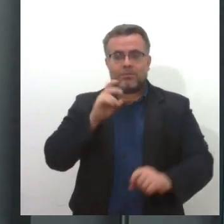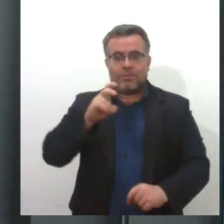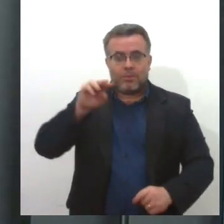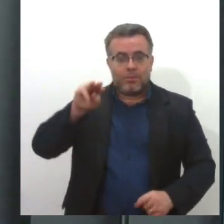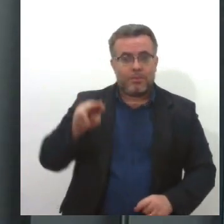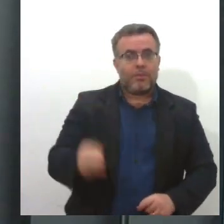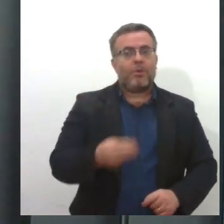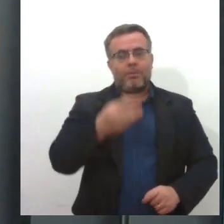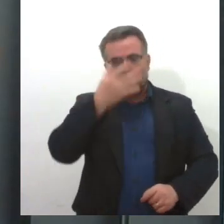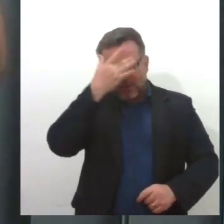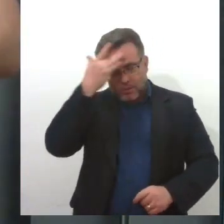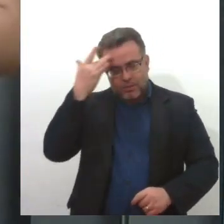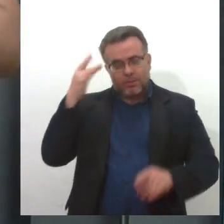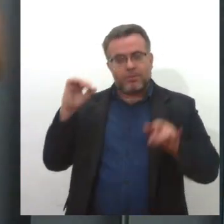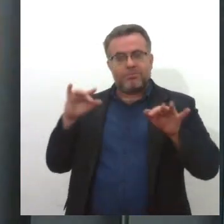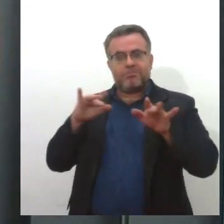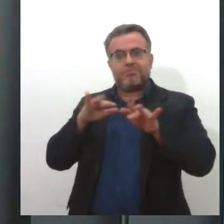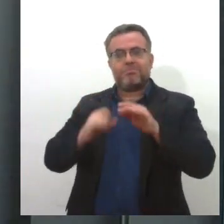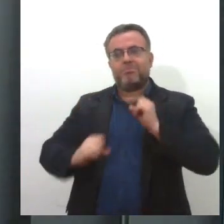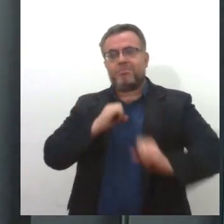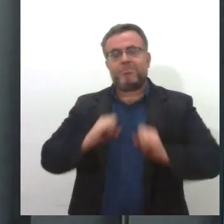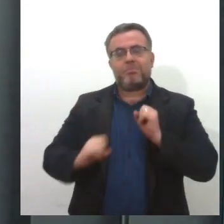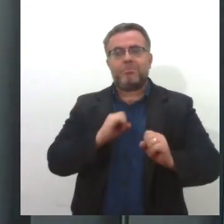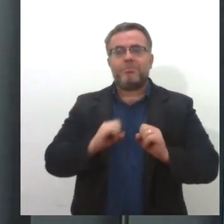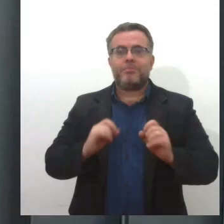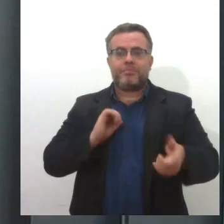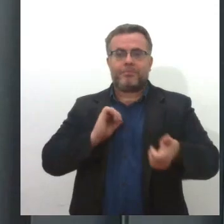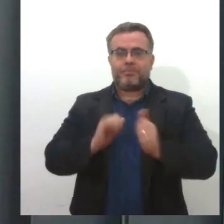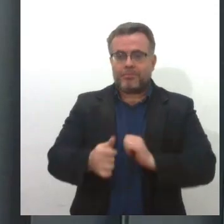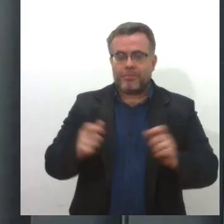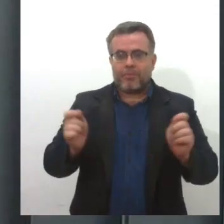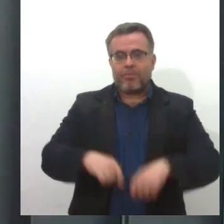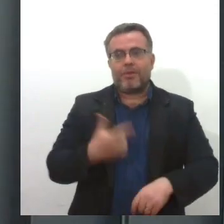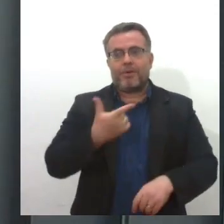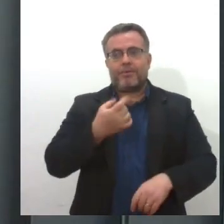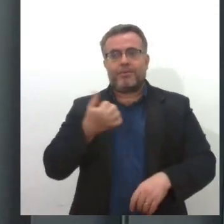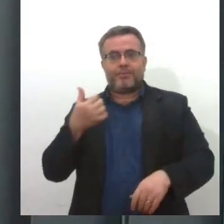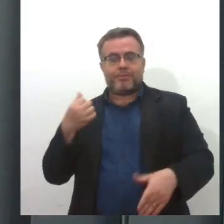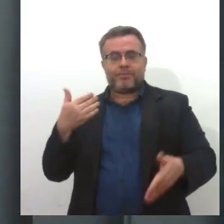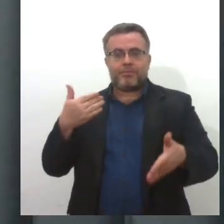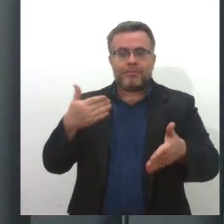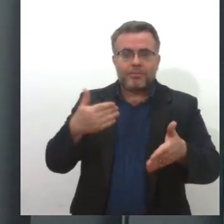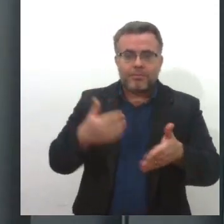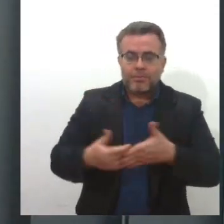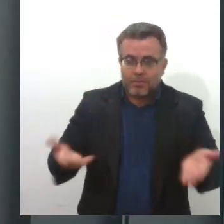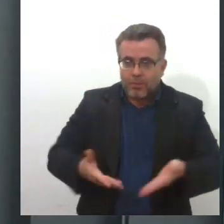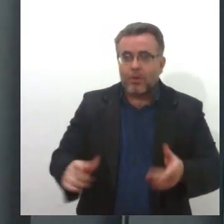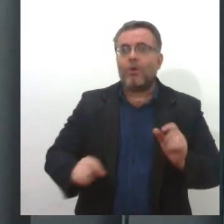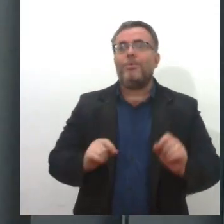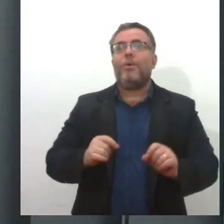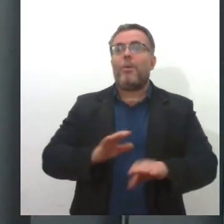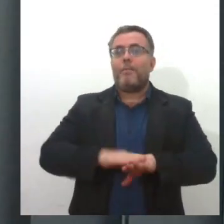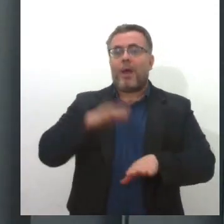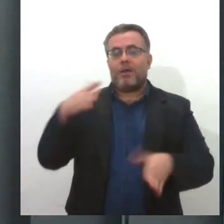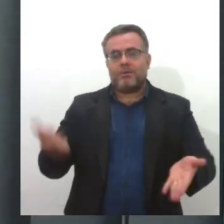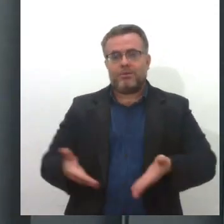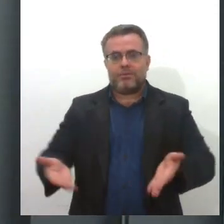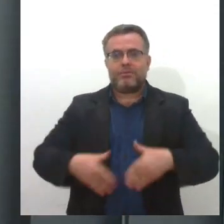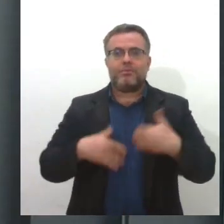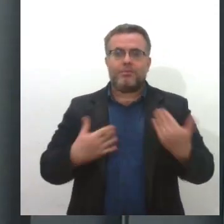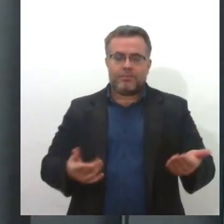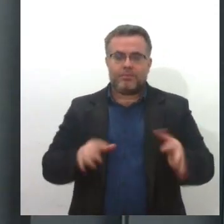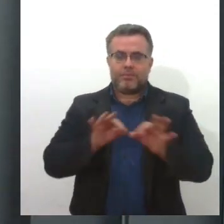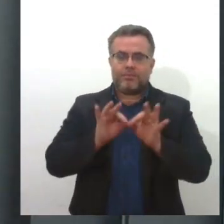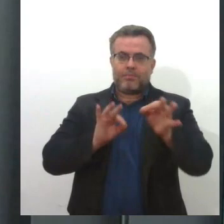participem da competição, o maior número desde 2016, nos percursos de 5 km, 10 km e 24